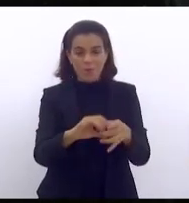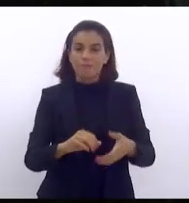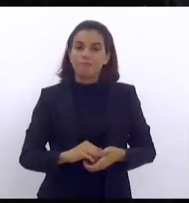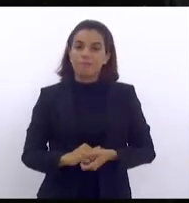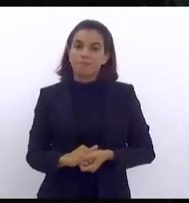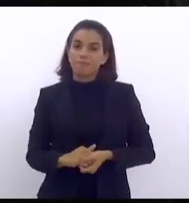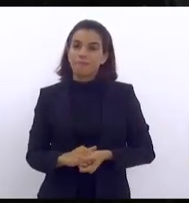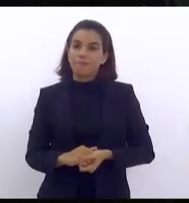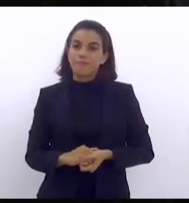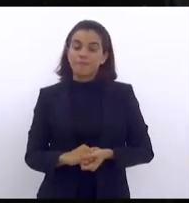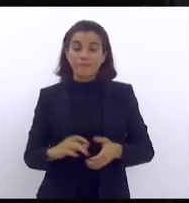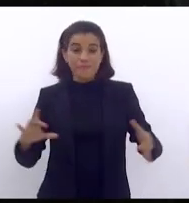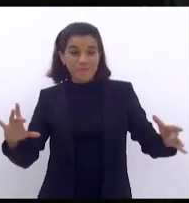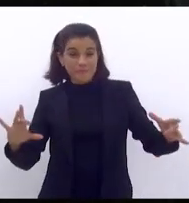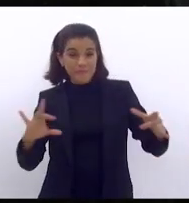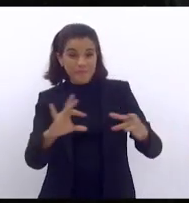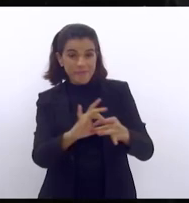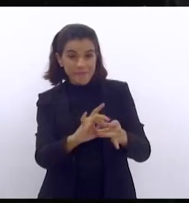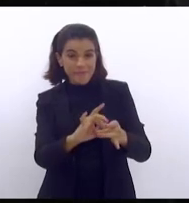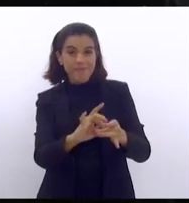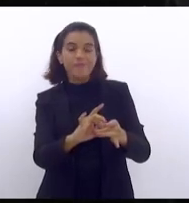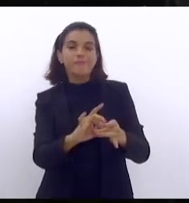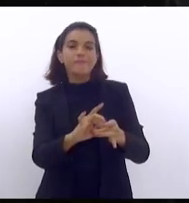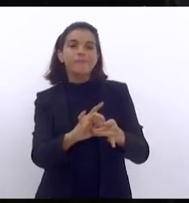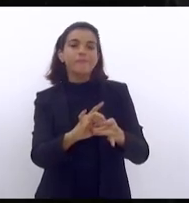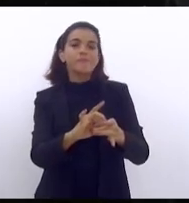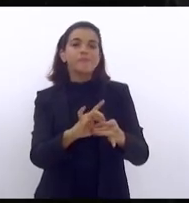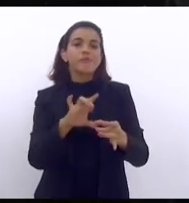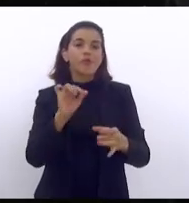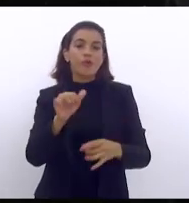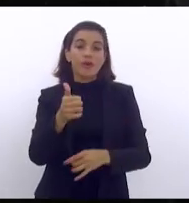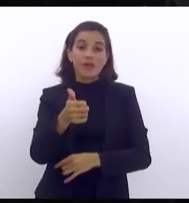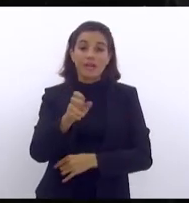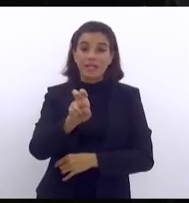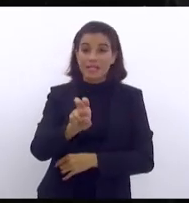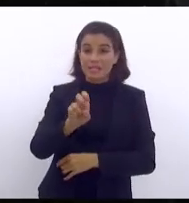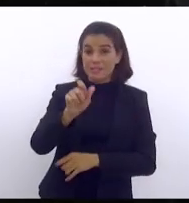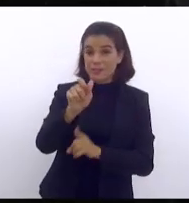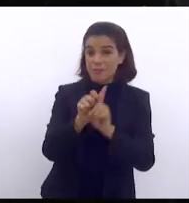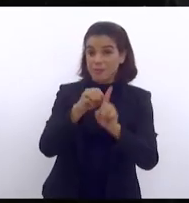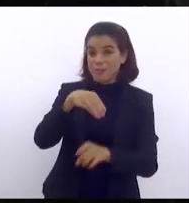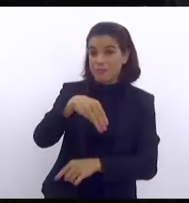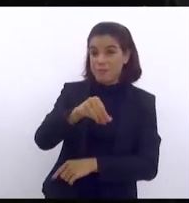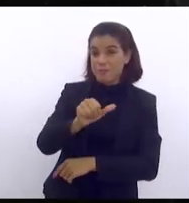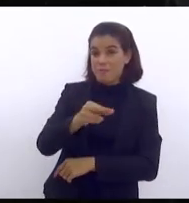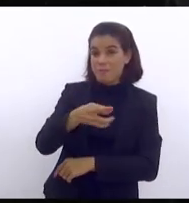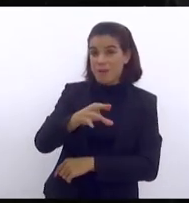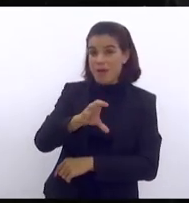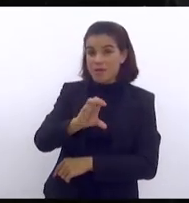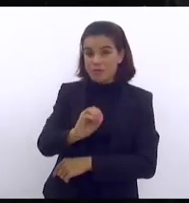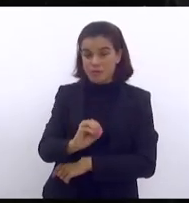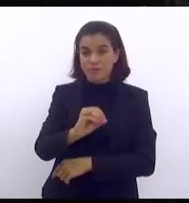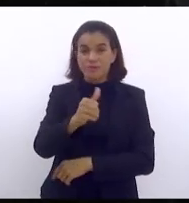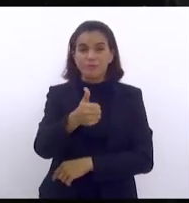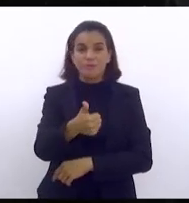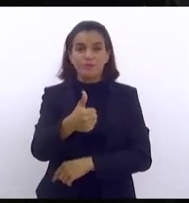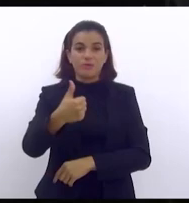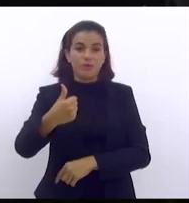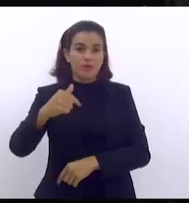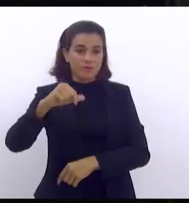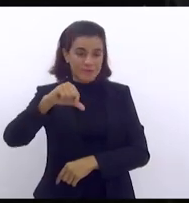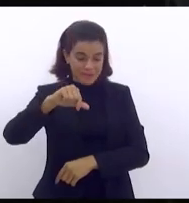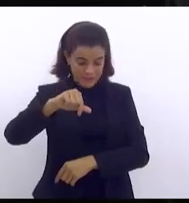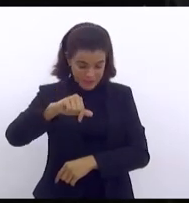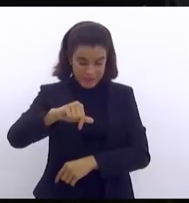a fusão se deu em 15 de março de 75 mas antes disso